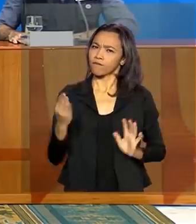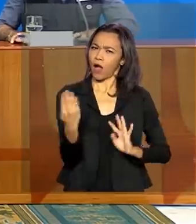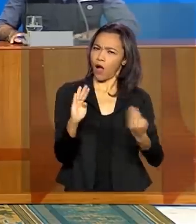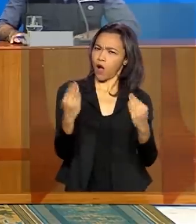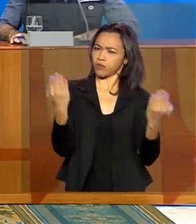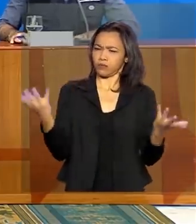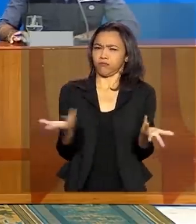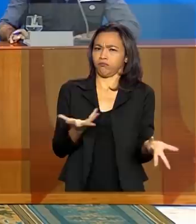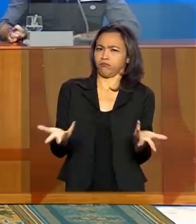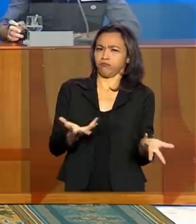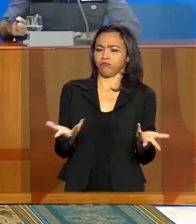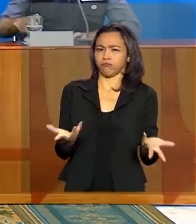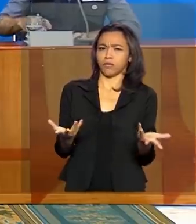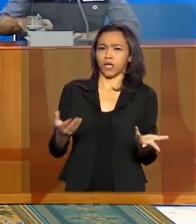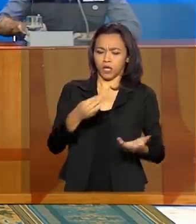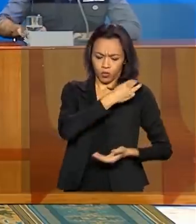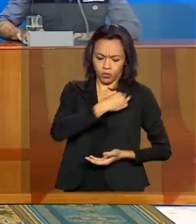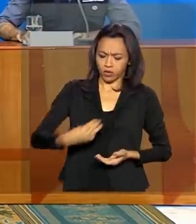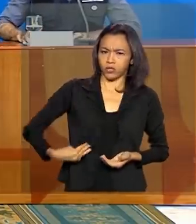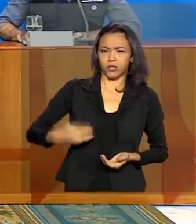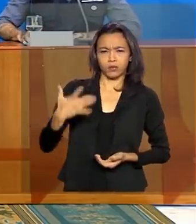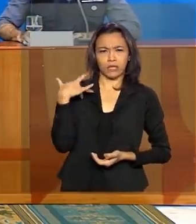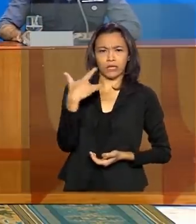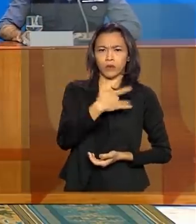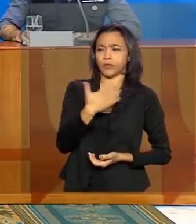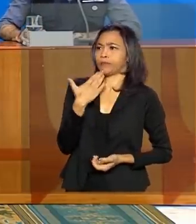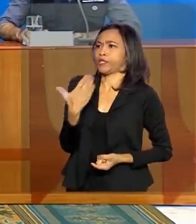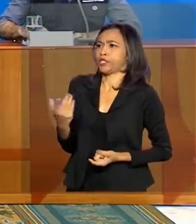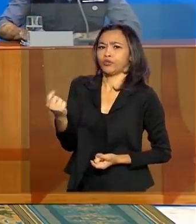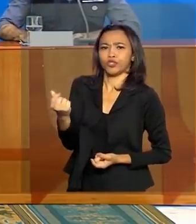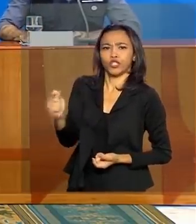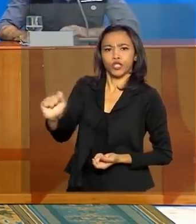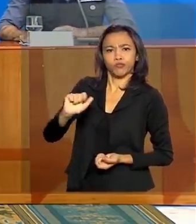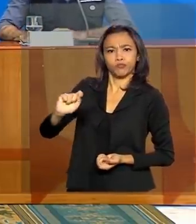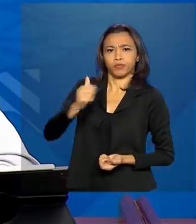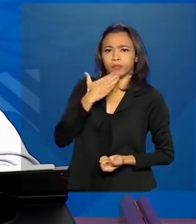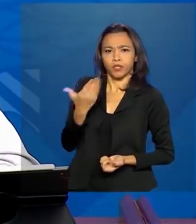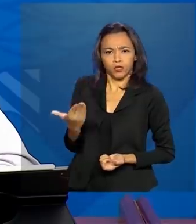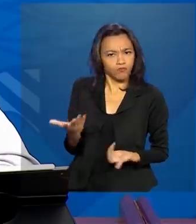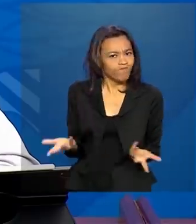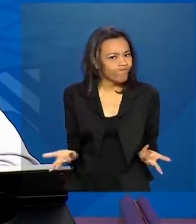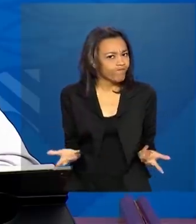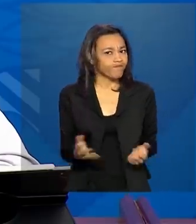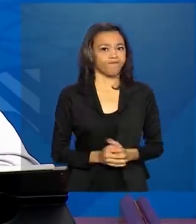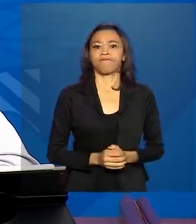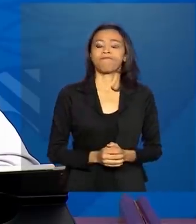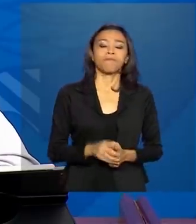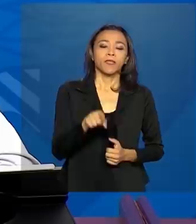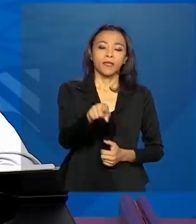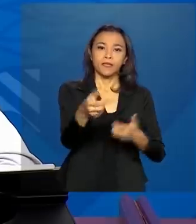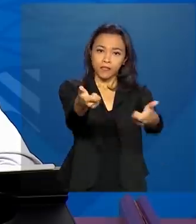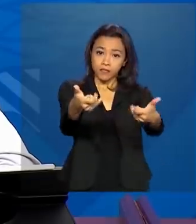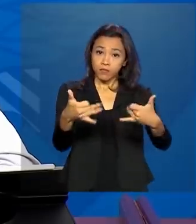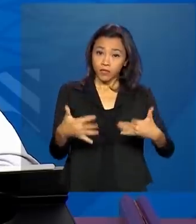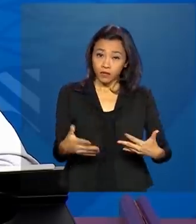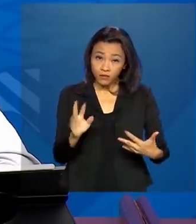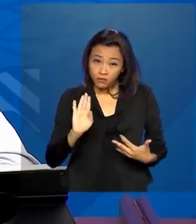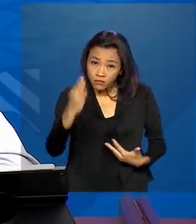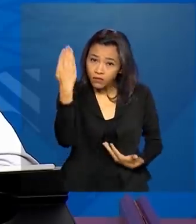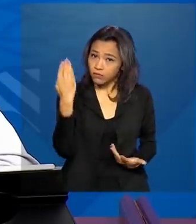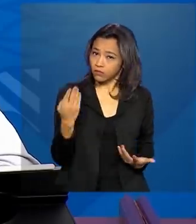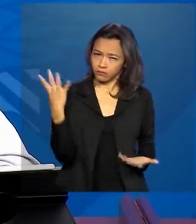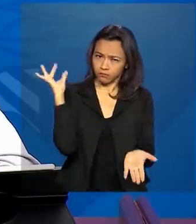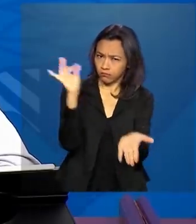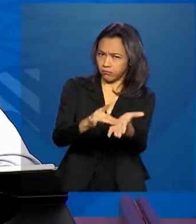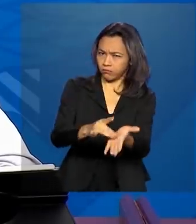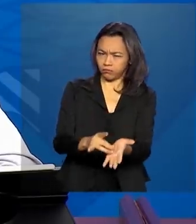em que o ministro da Saúde estaria pedindo doações em dinheiro. Isto é uma... é falso, não